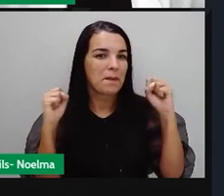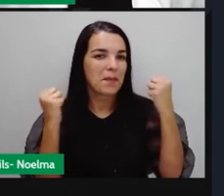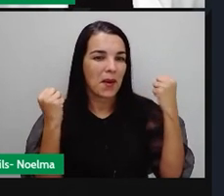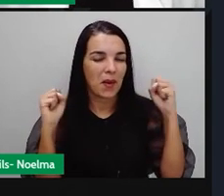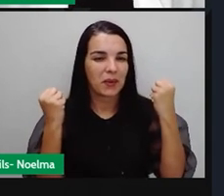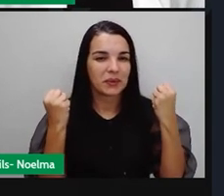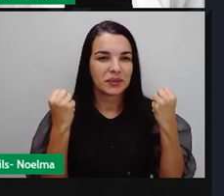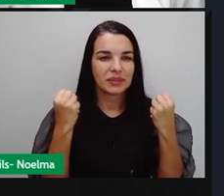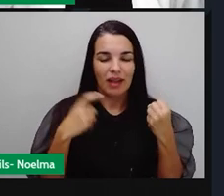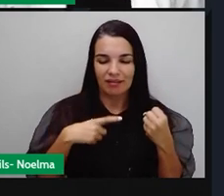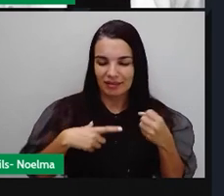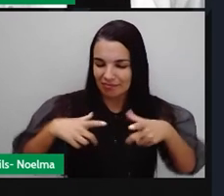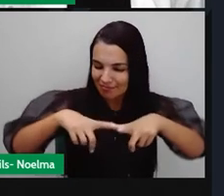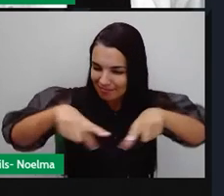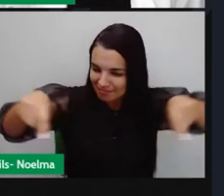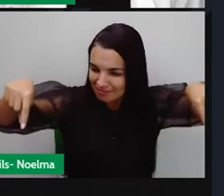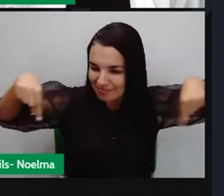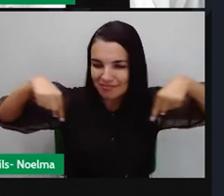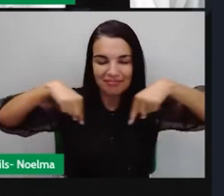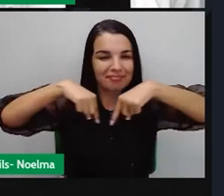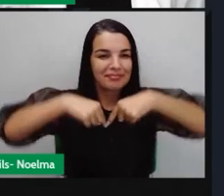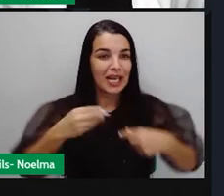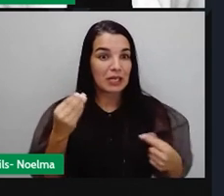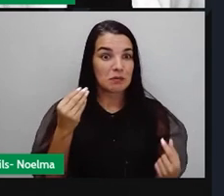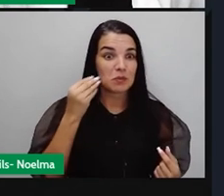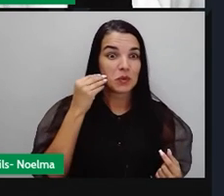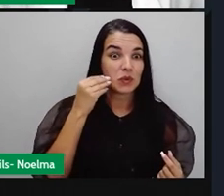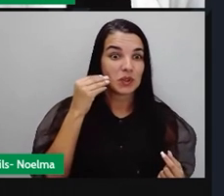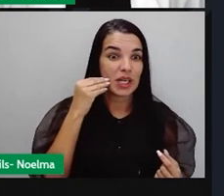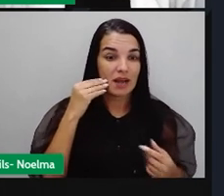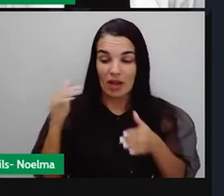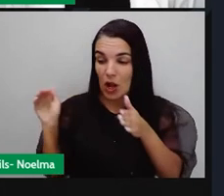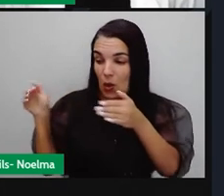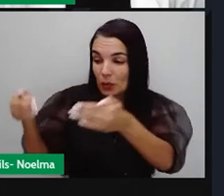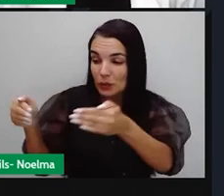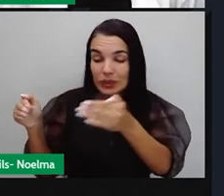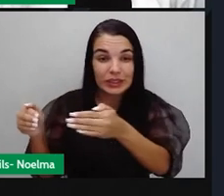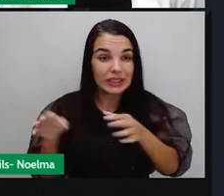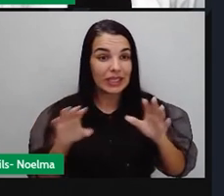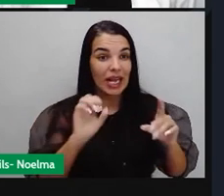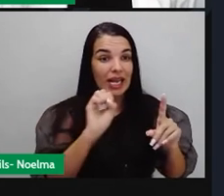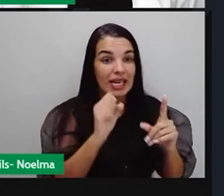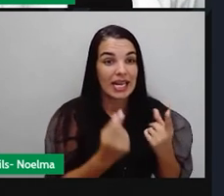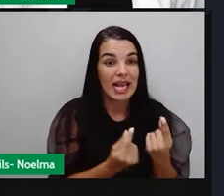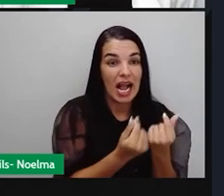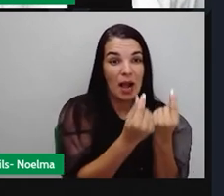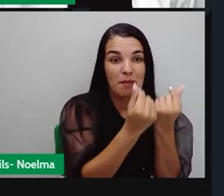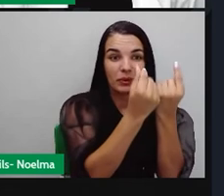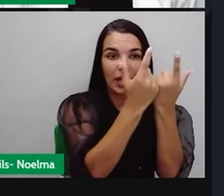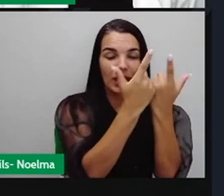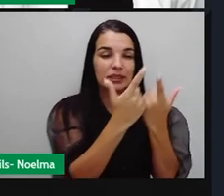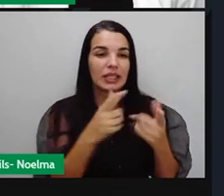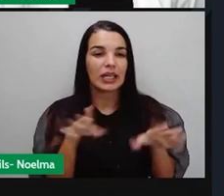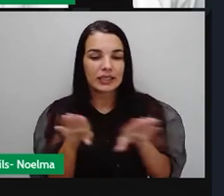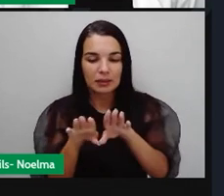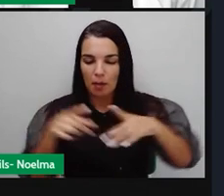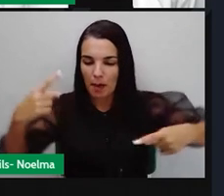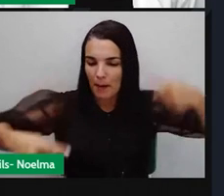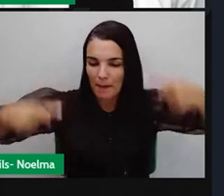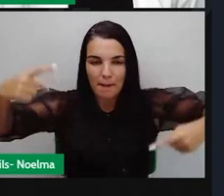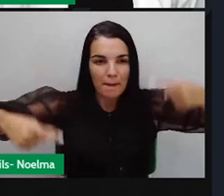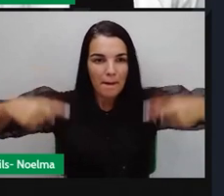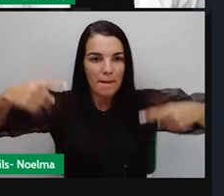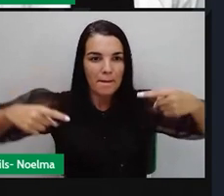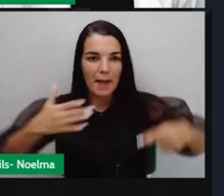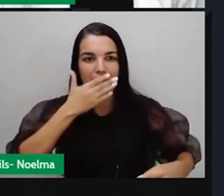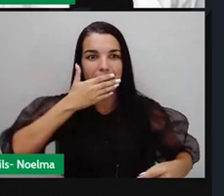a arena onde, de fato, comunistas e capitalistas poderiam disputar para saber quem